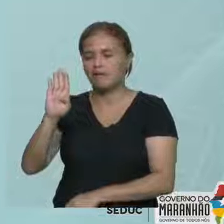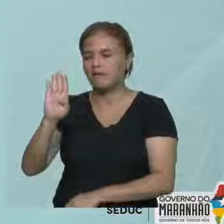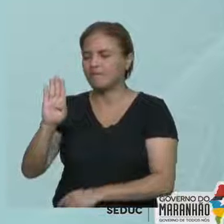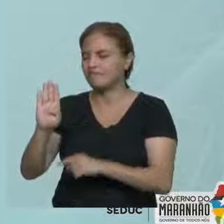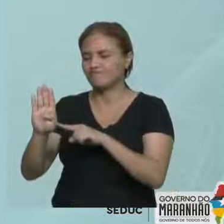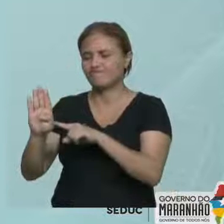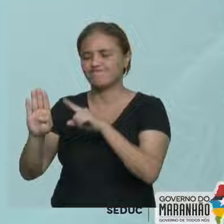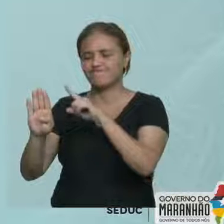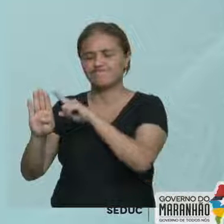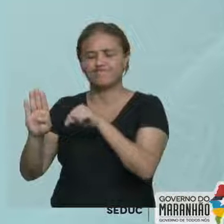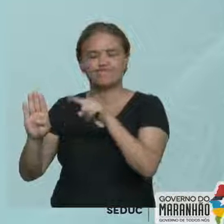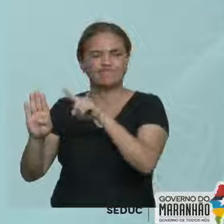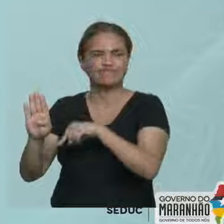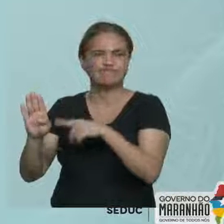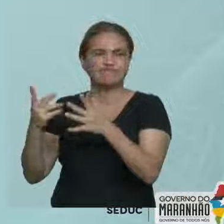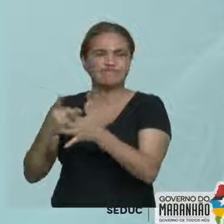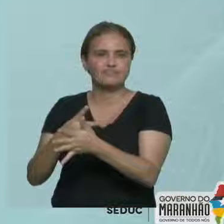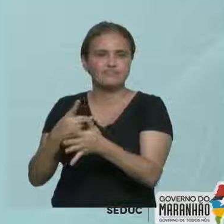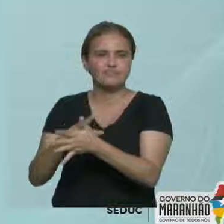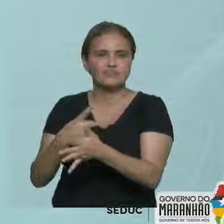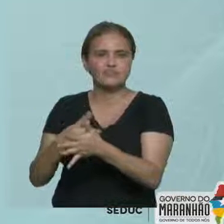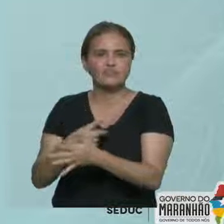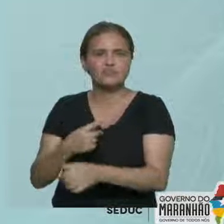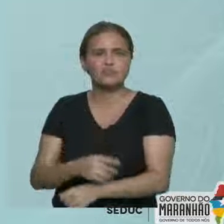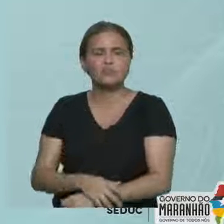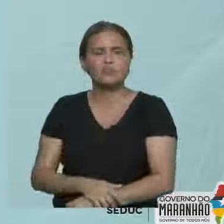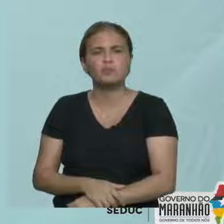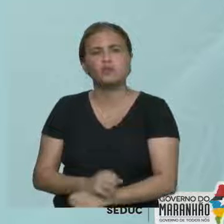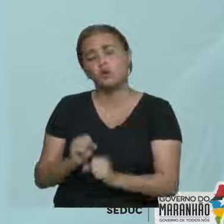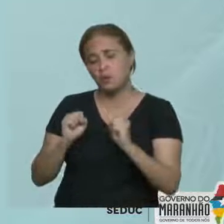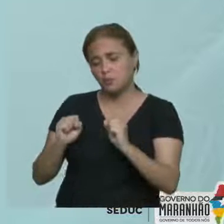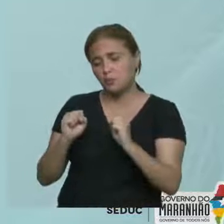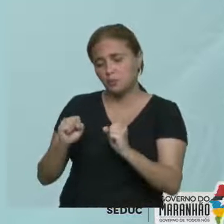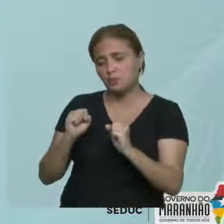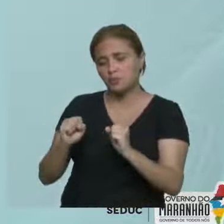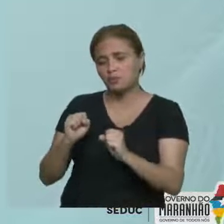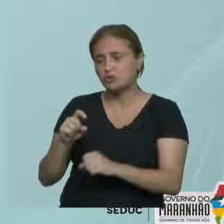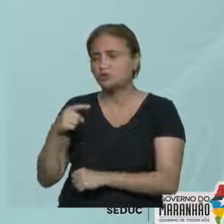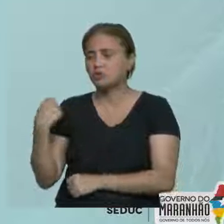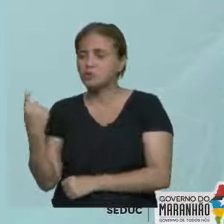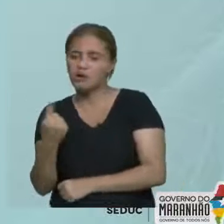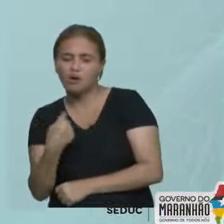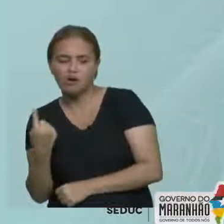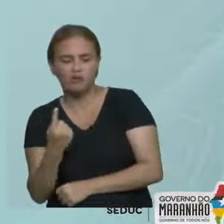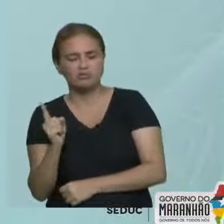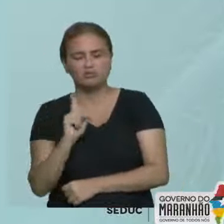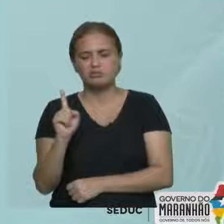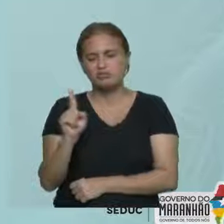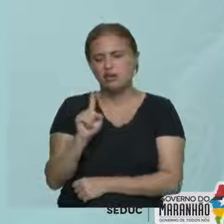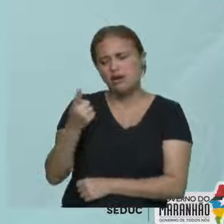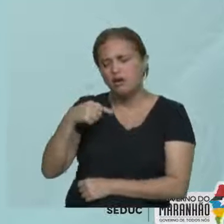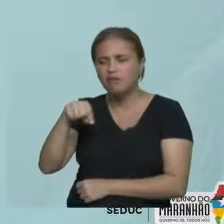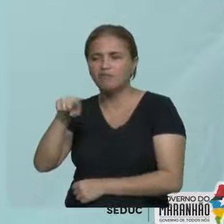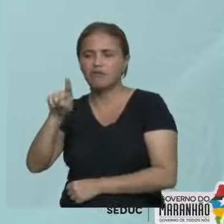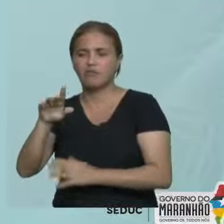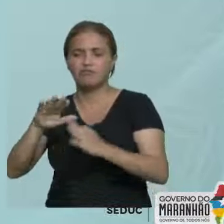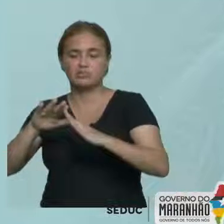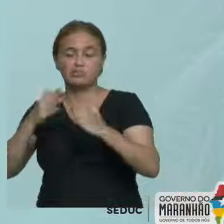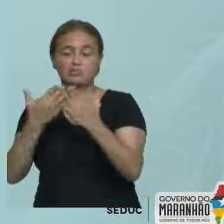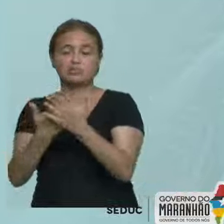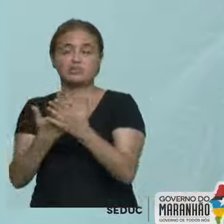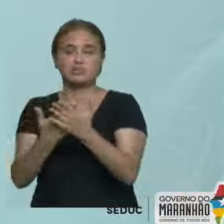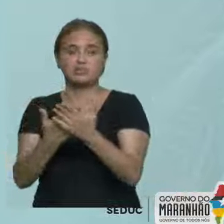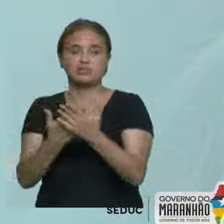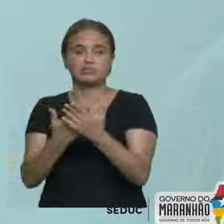tá? Então, we didn't go to school Sunday. Ah, teacher, eu poderia falar, nós não fomos à escola aos domingos. Gente, a nossa aula é de